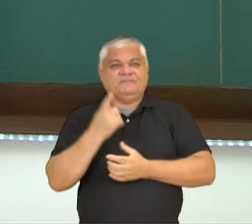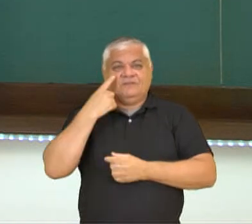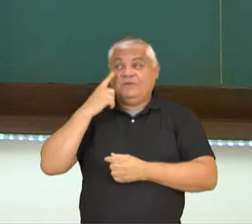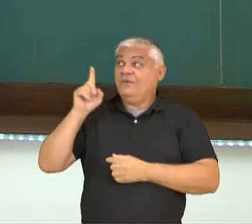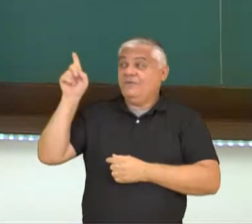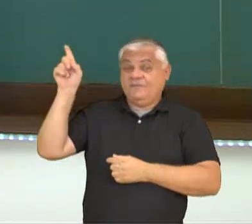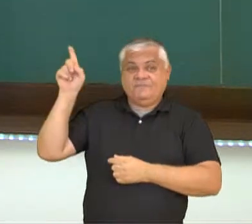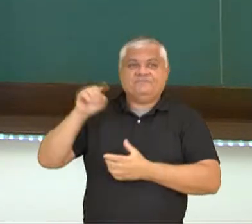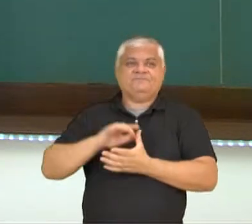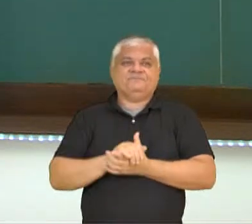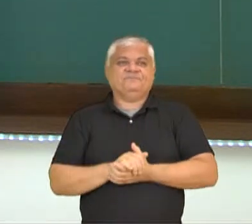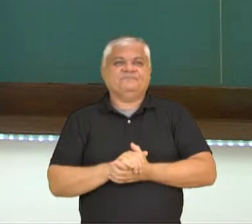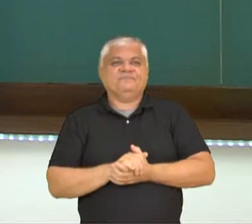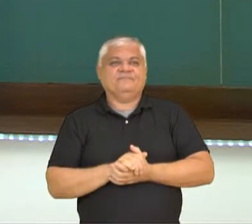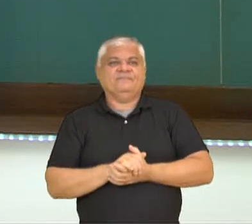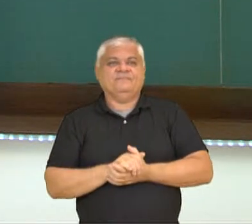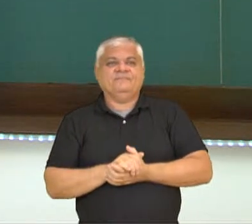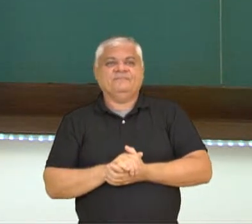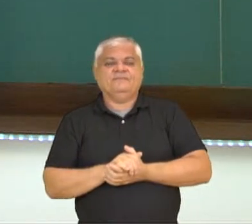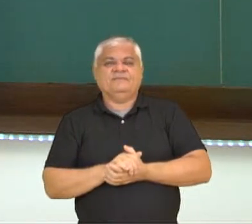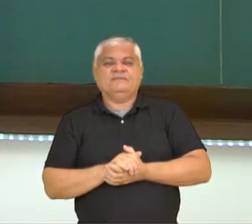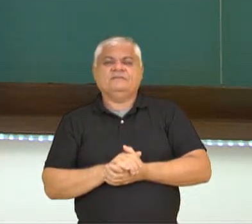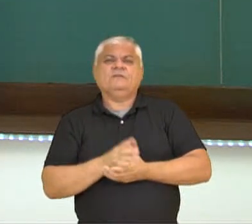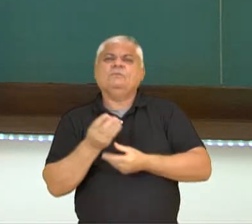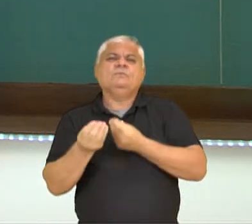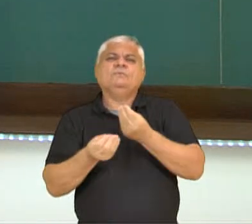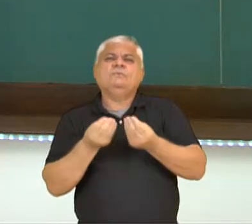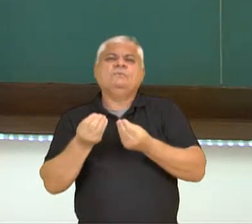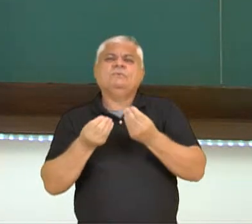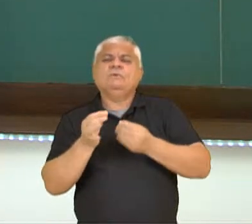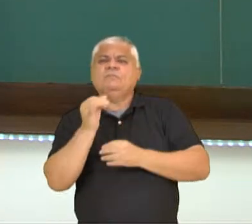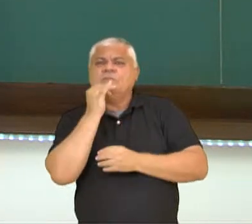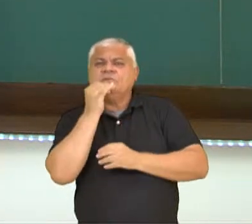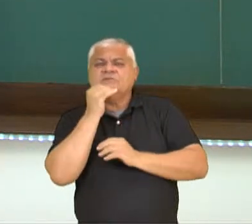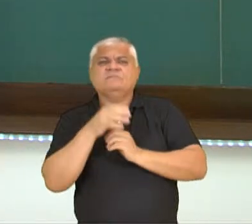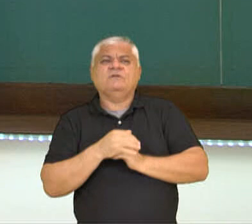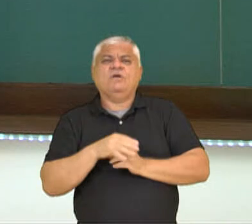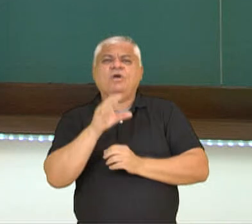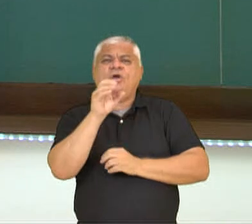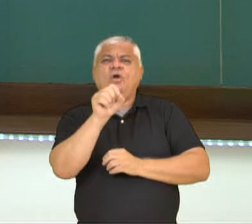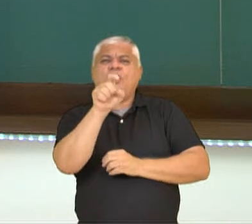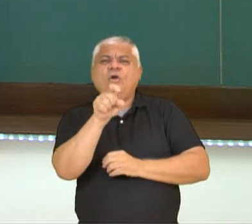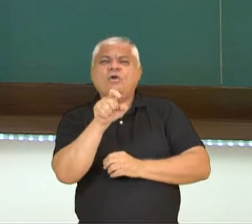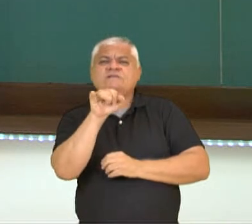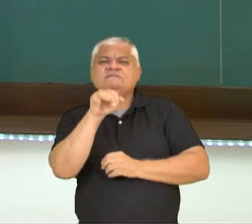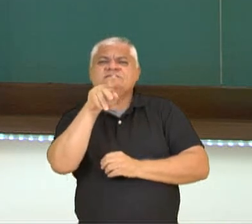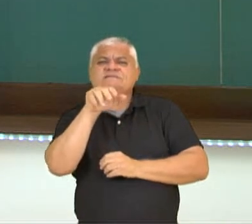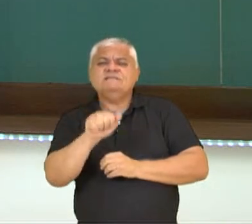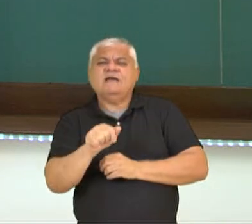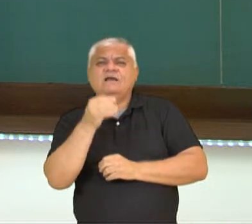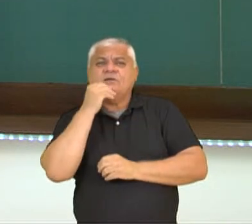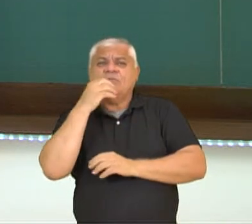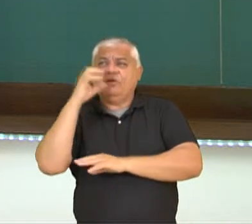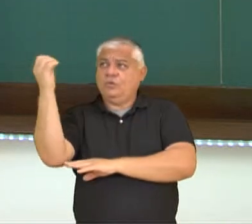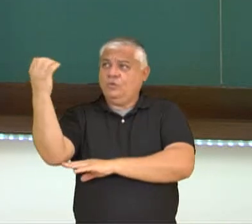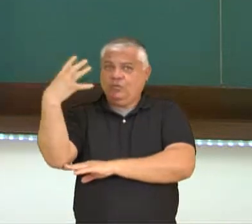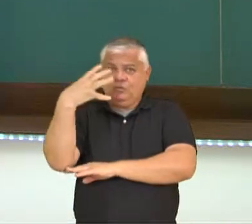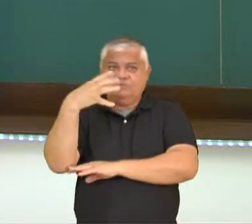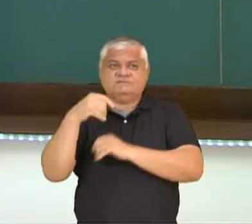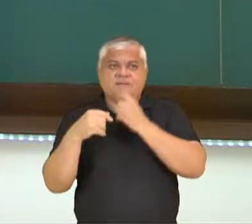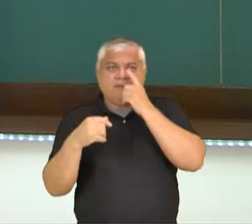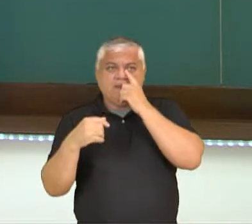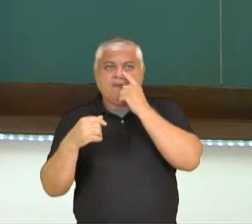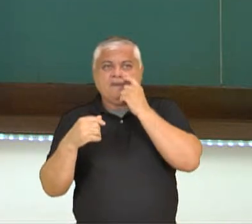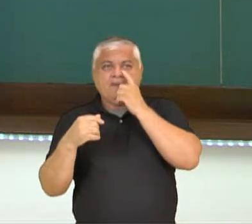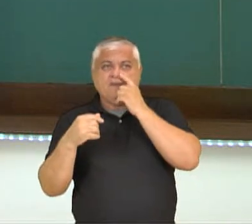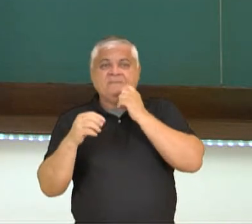canto esquerdo, nós temos, então, mostrando a ação dessa auxina em decorrência da luminosidade. Então,